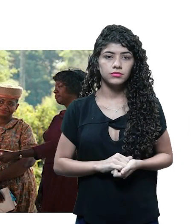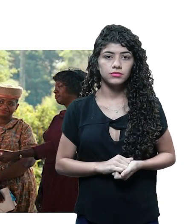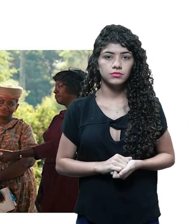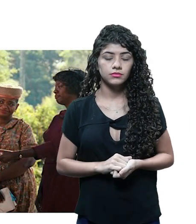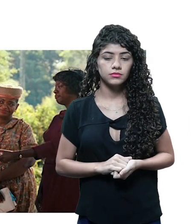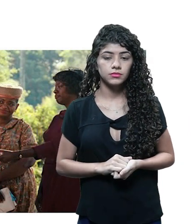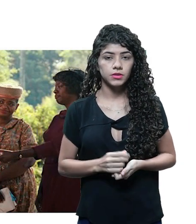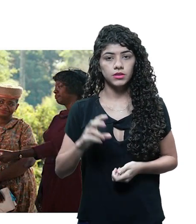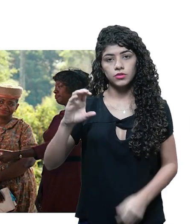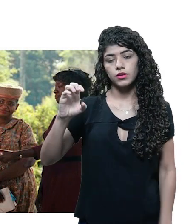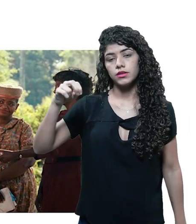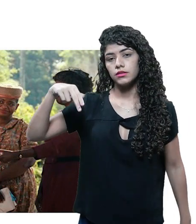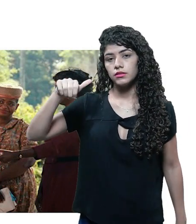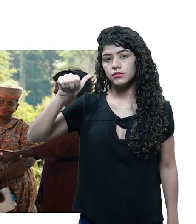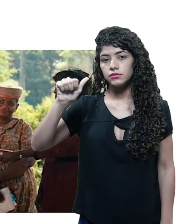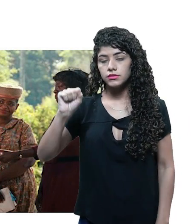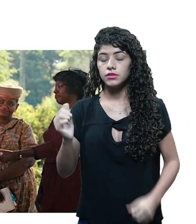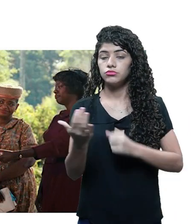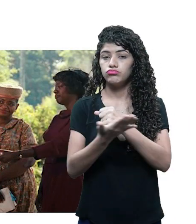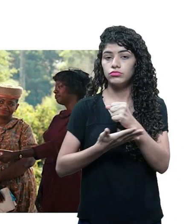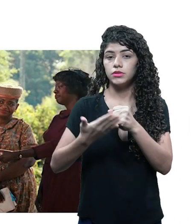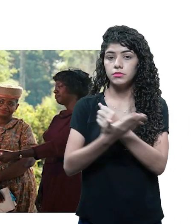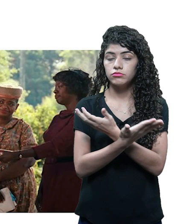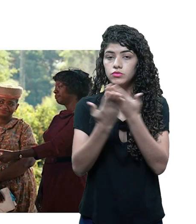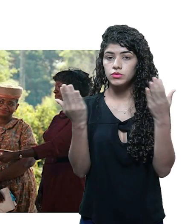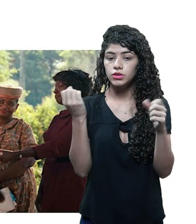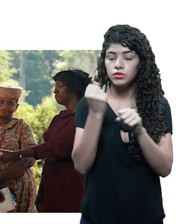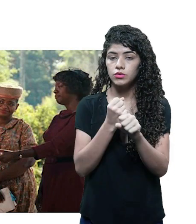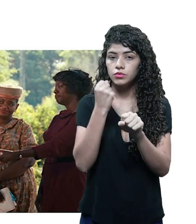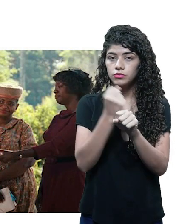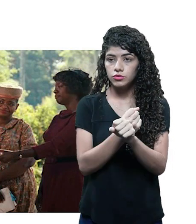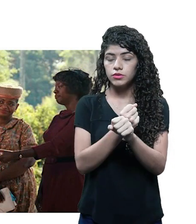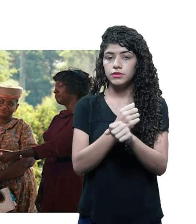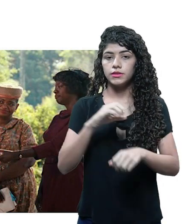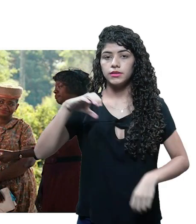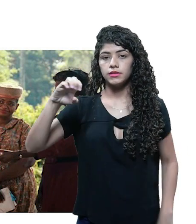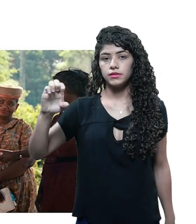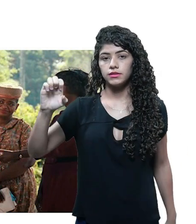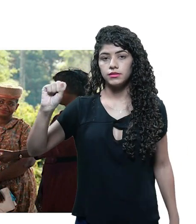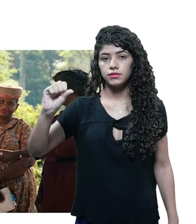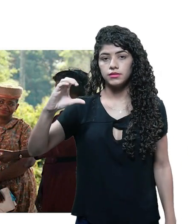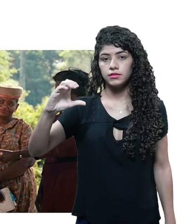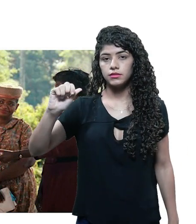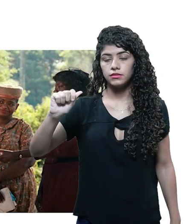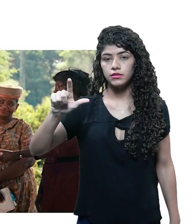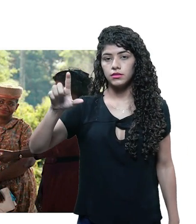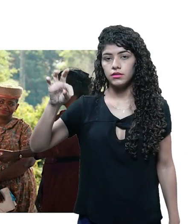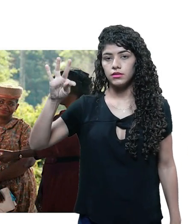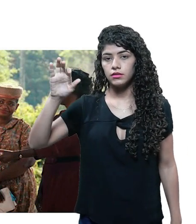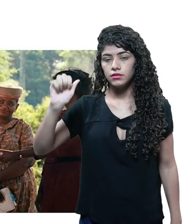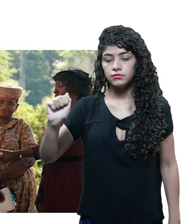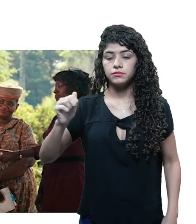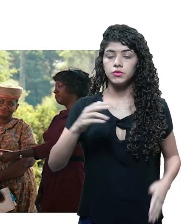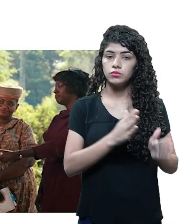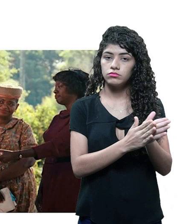menores que são as cenas é o fundamento para você construir a escaleta. No